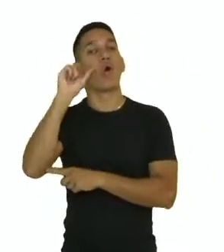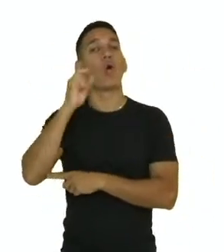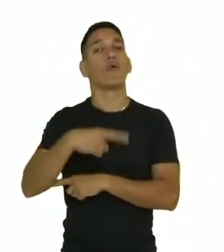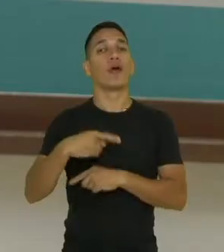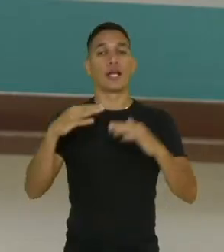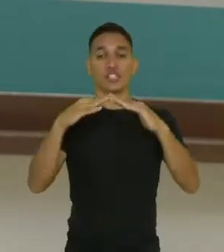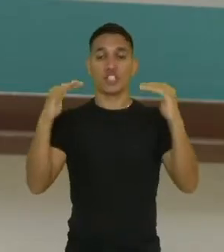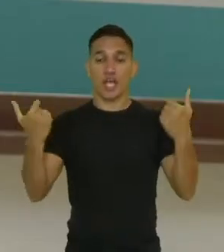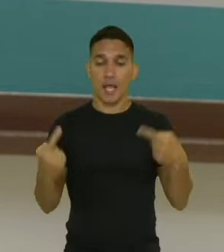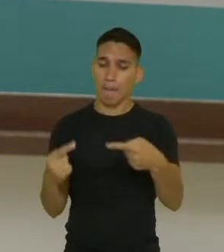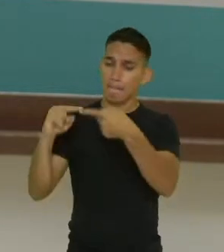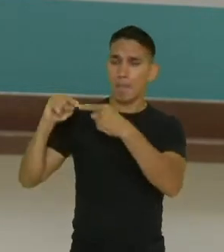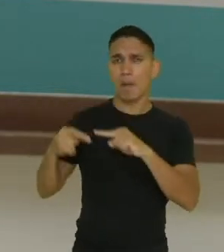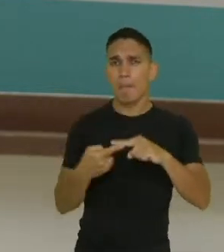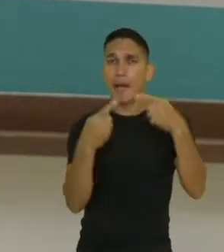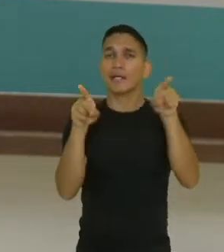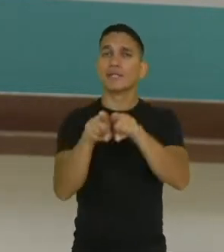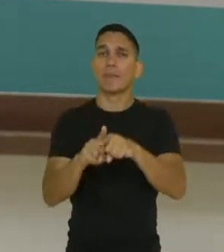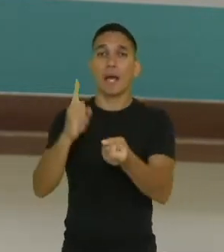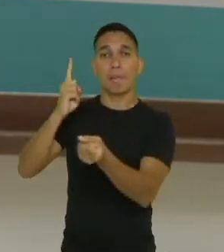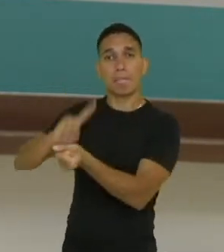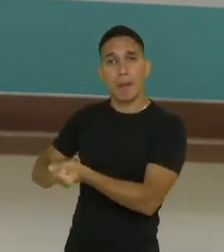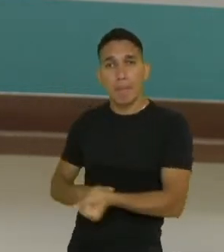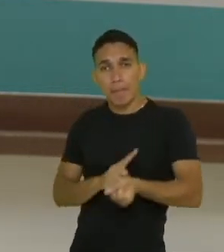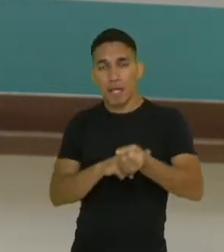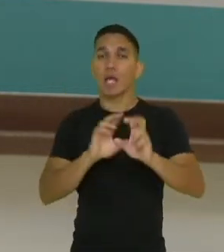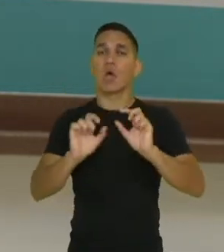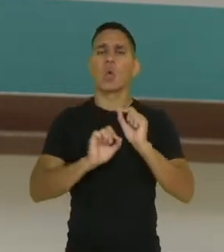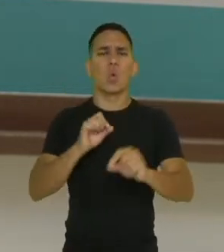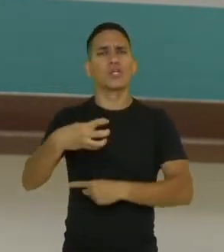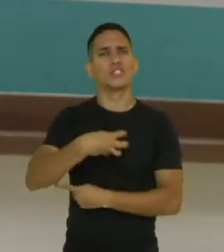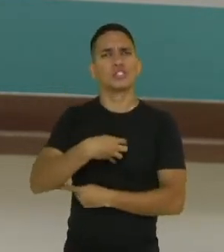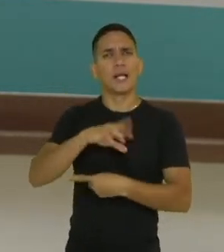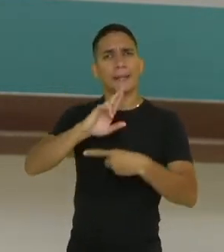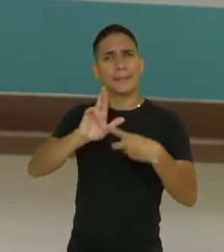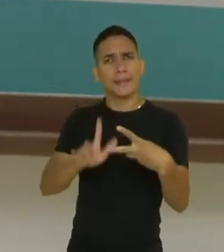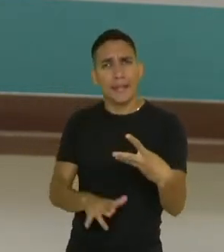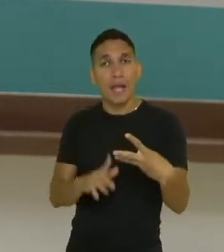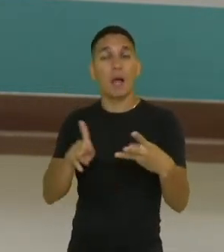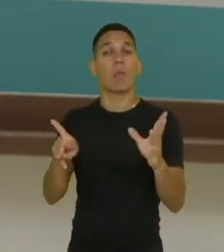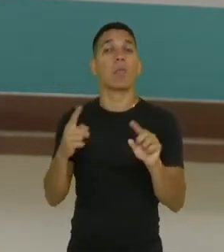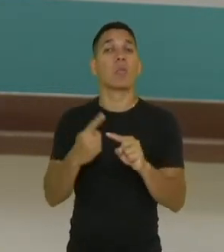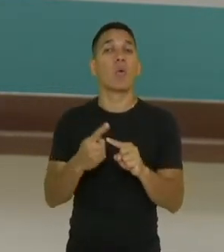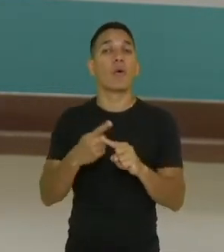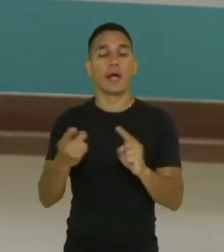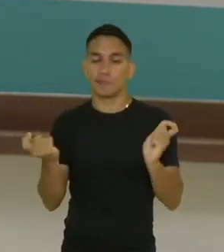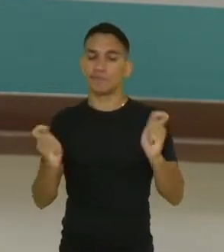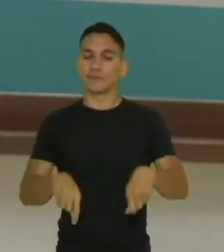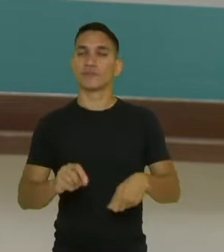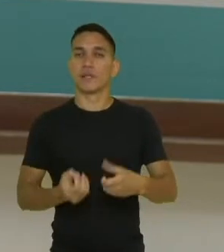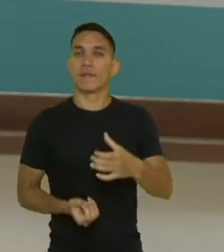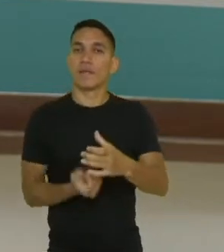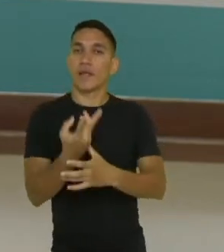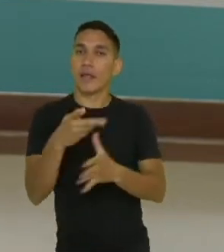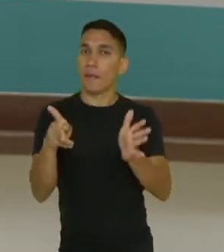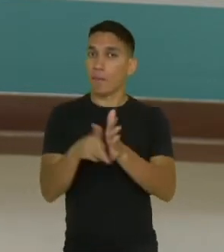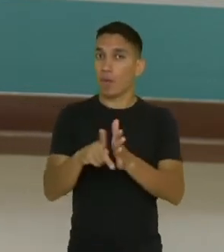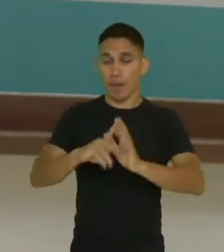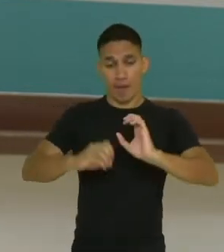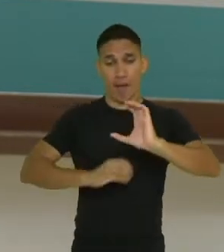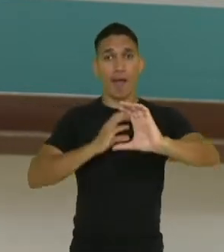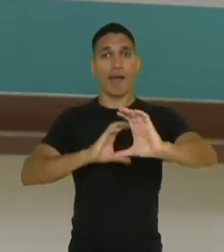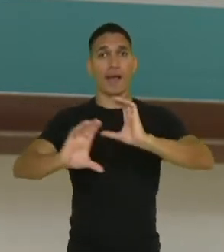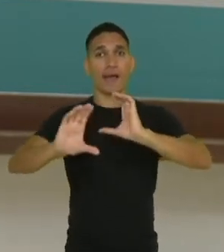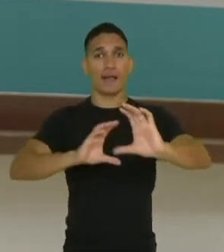rima. Olha que legal! A estética, a métrica e a rima se dá pelo fato de que ela foi criada para ser cantada.